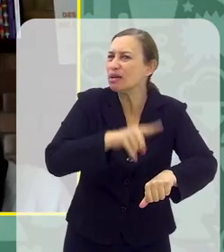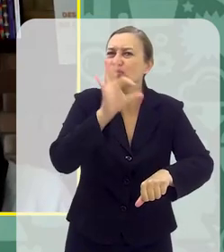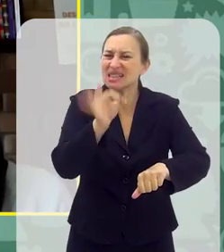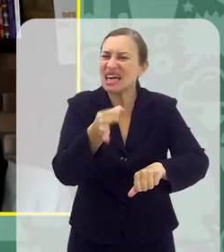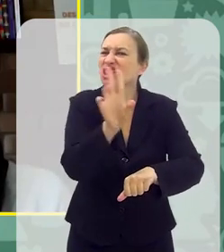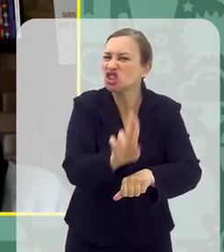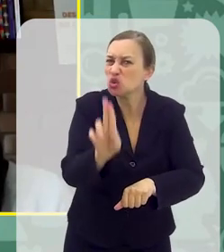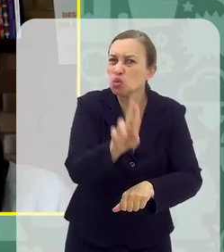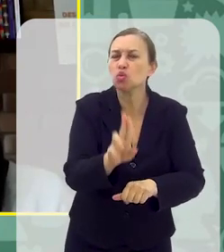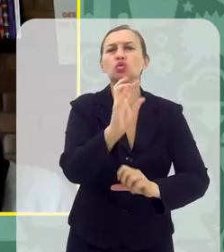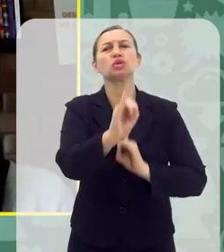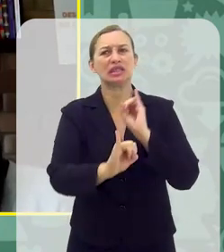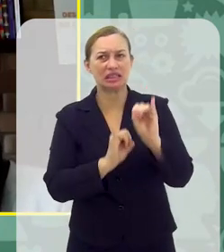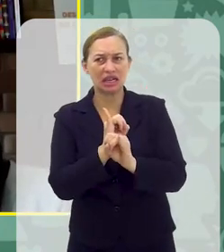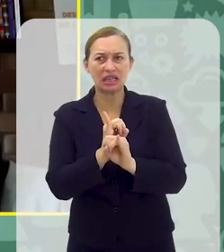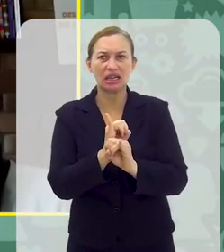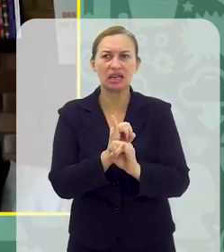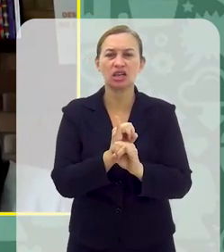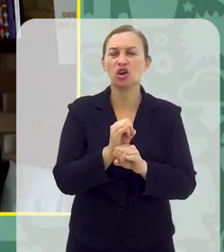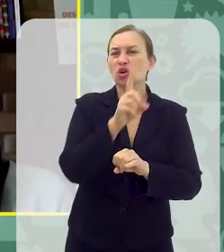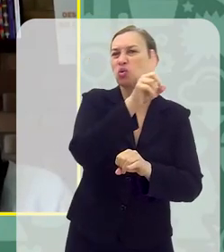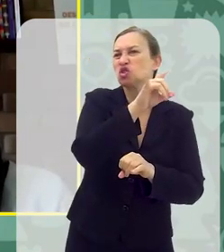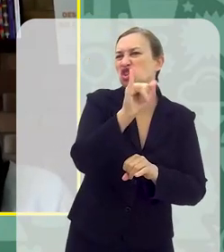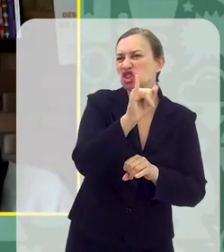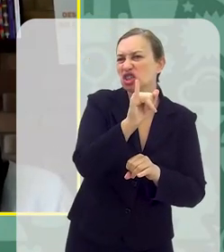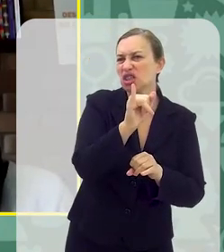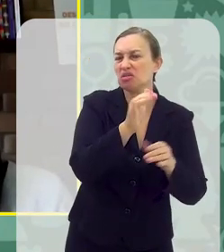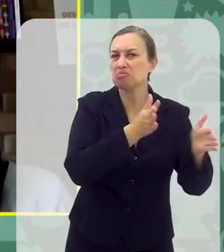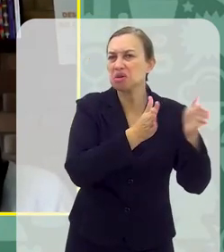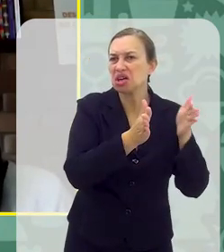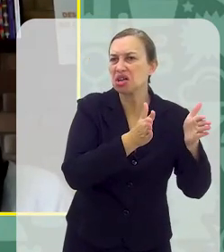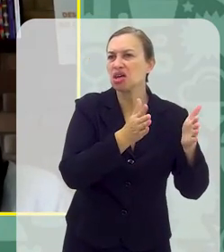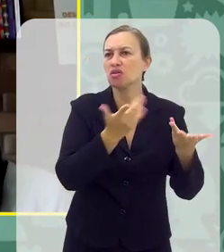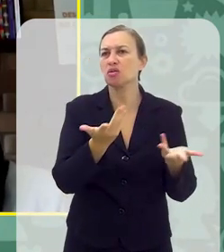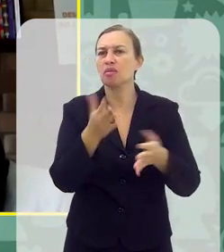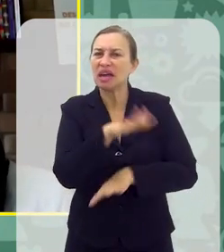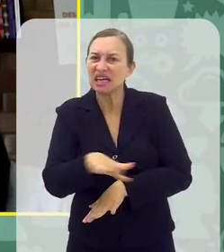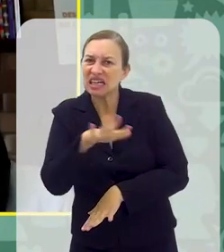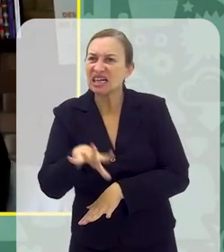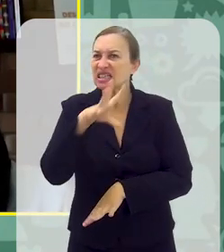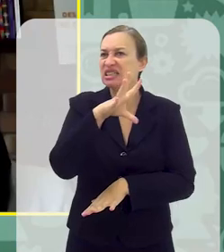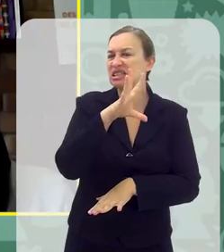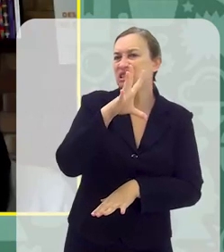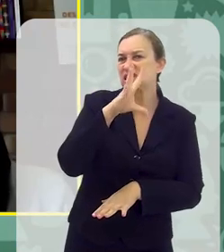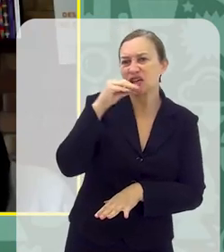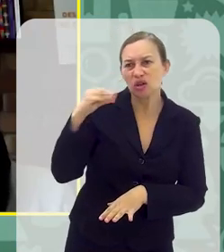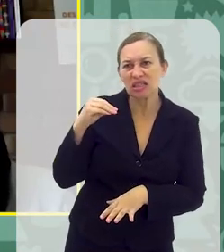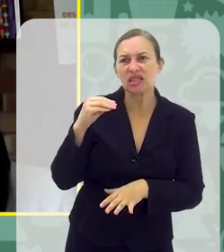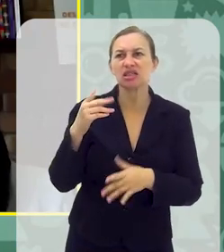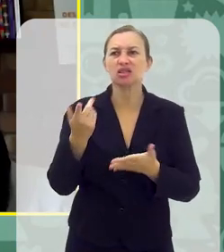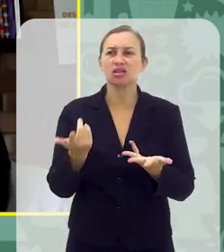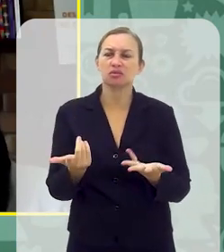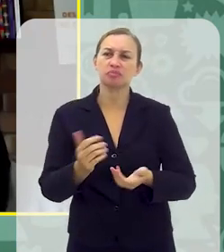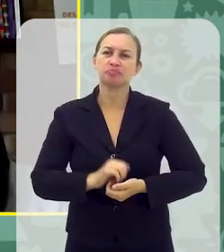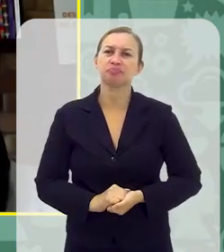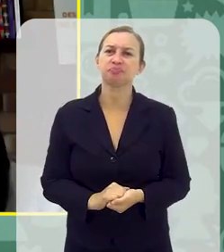ideal de uso da internet durante o dia, assim, diário, para crianças e adolescentes? Alguma recomendação?